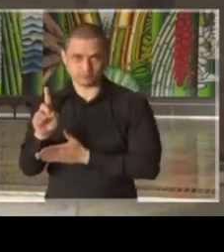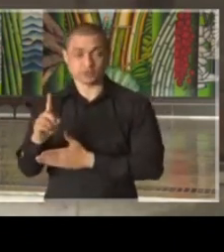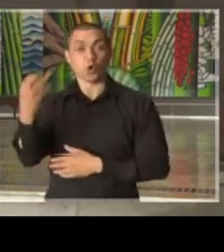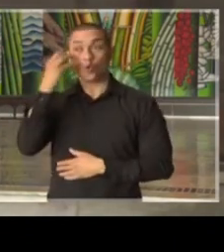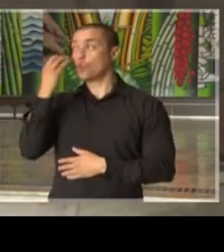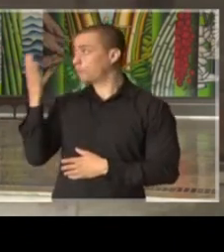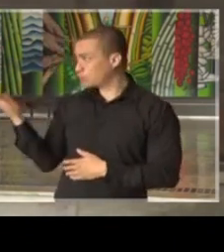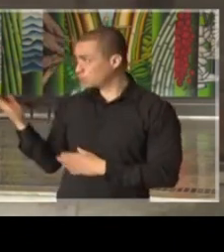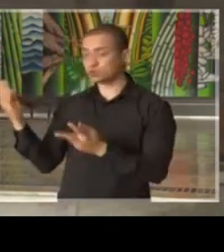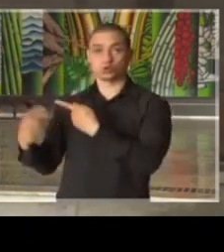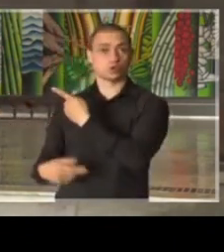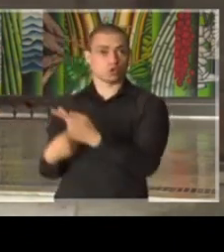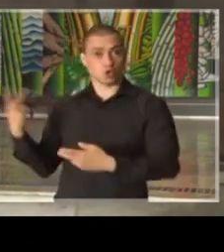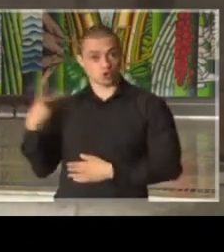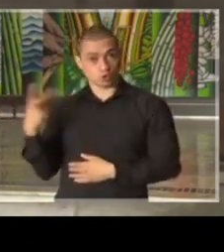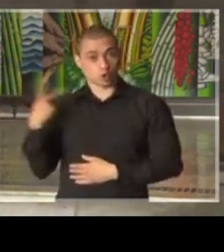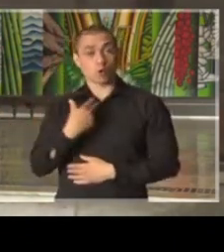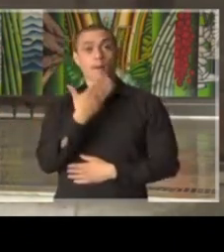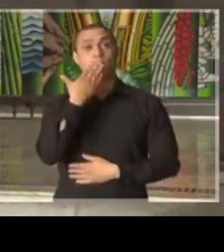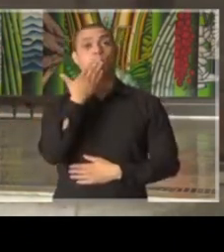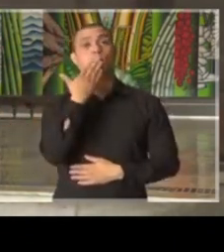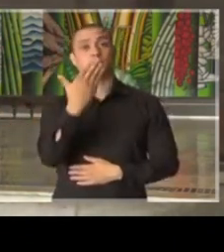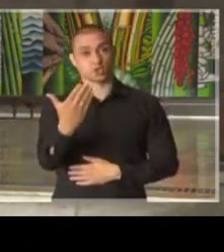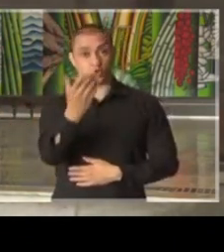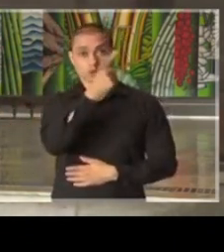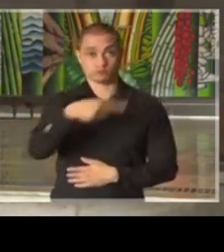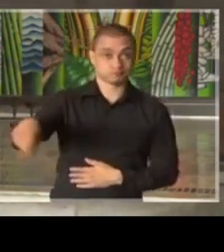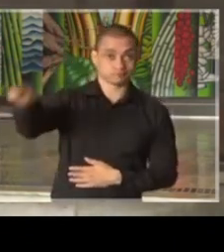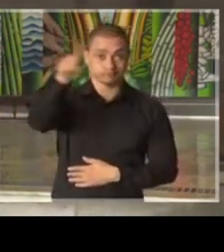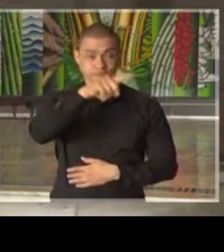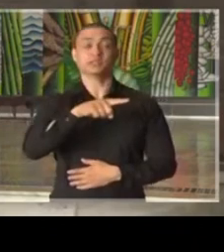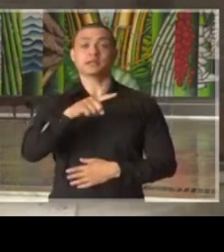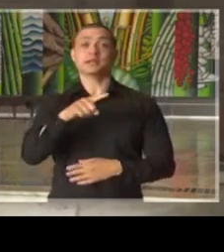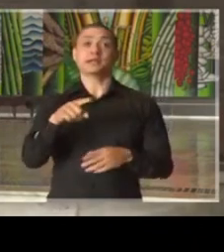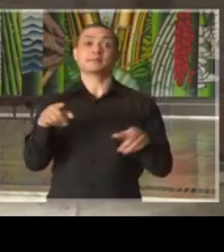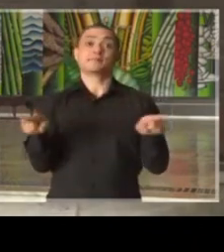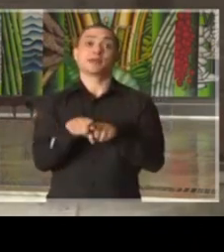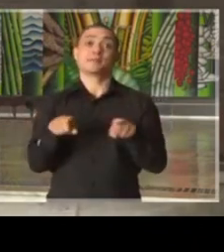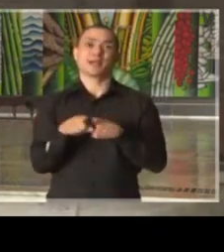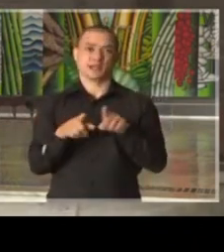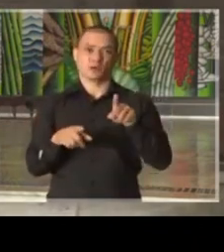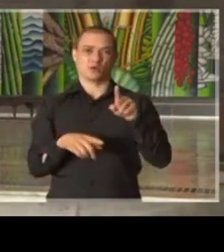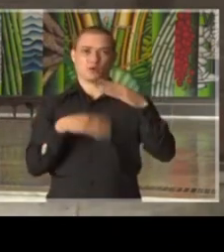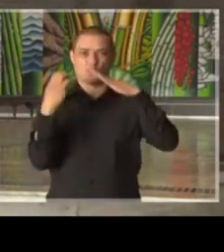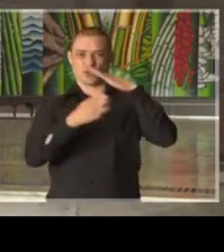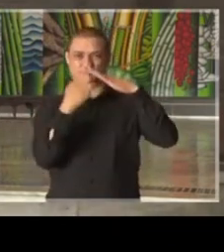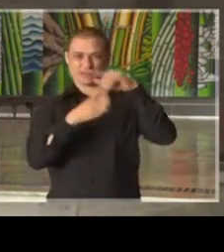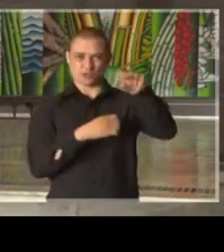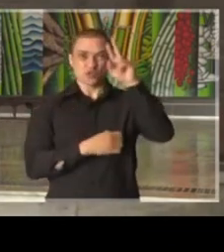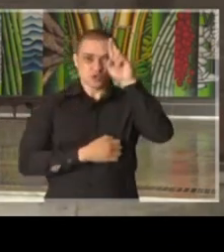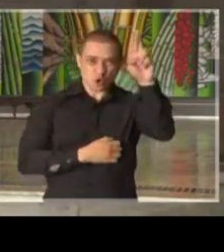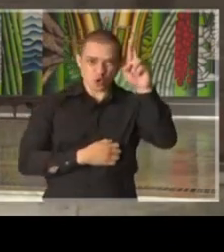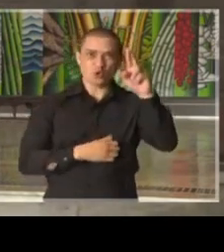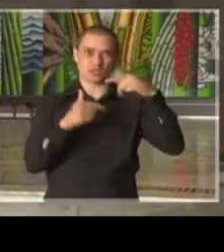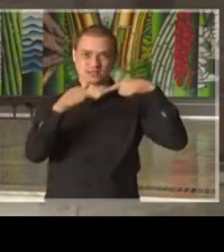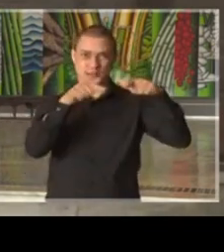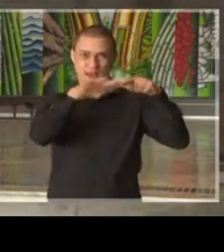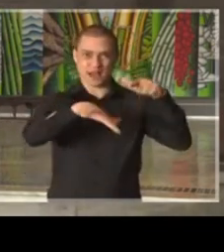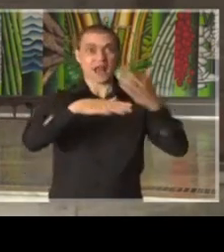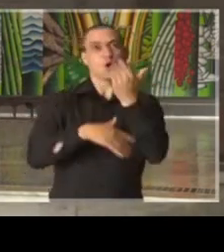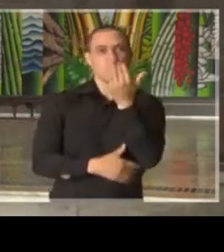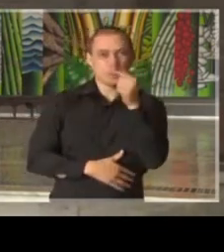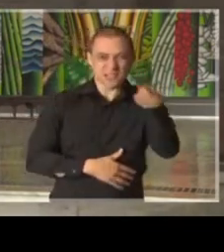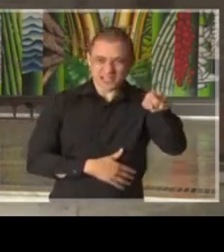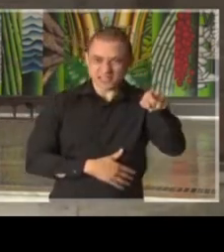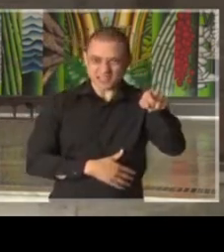Covas e eu pedimos e solicitamos que os empresários que atuam na área de alimentação, principalmente,